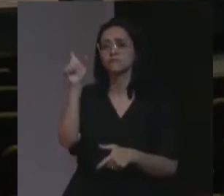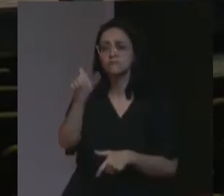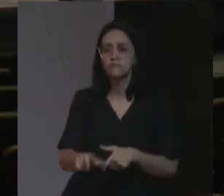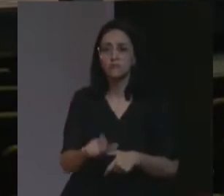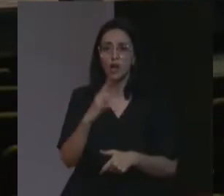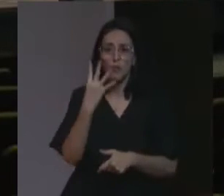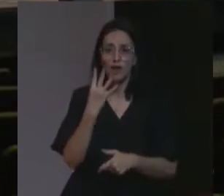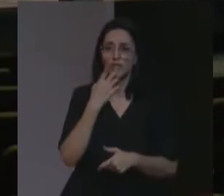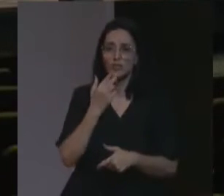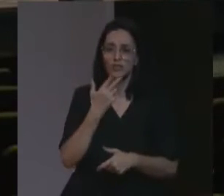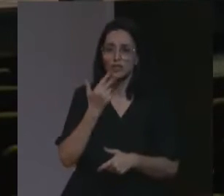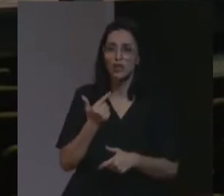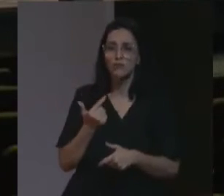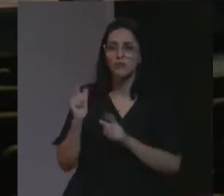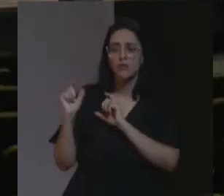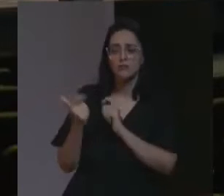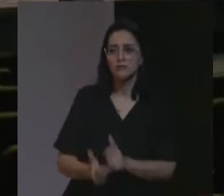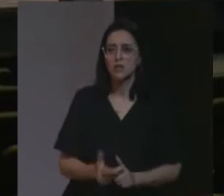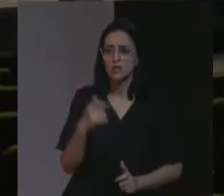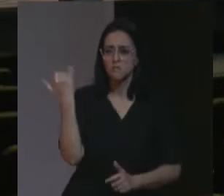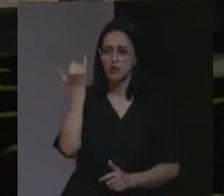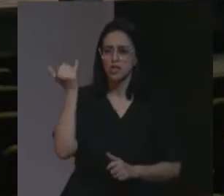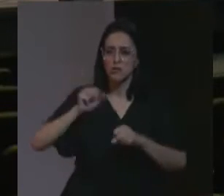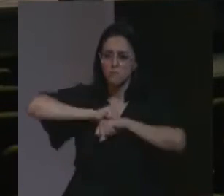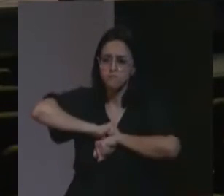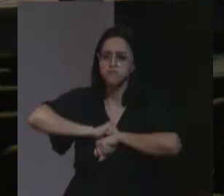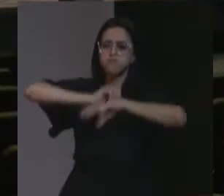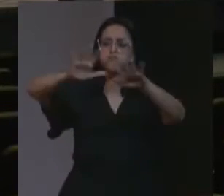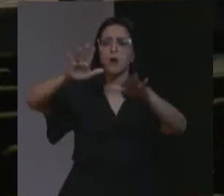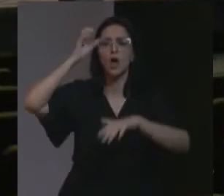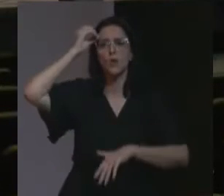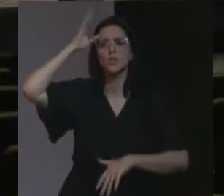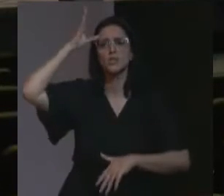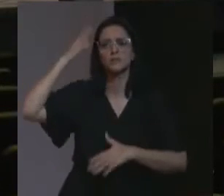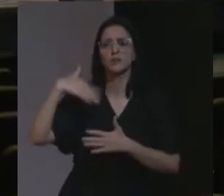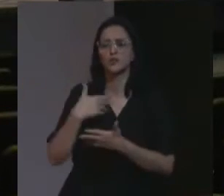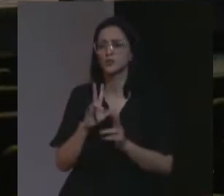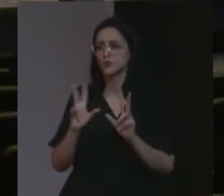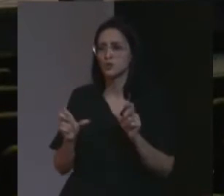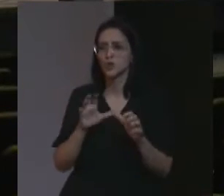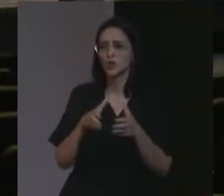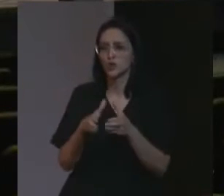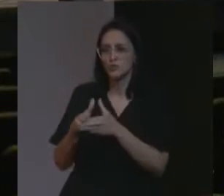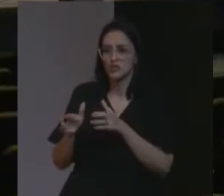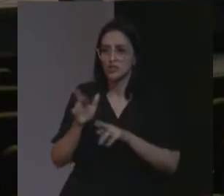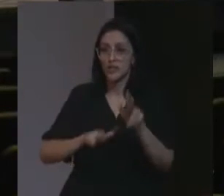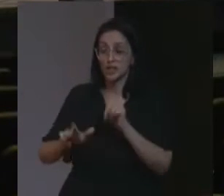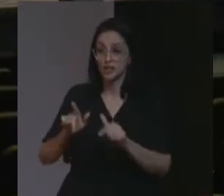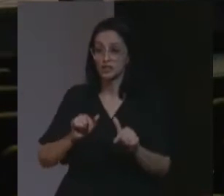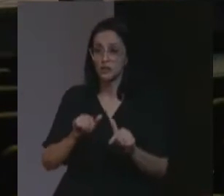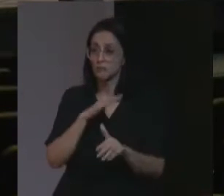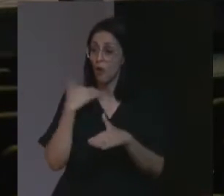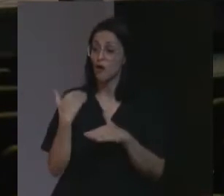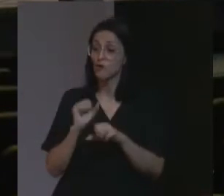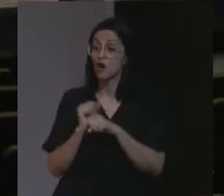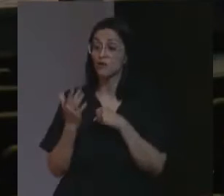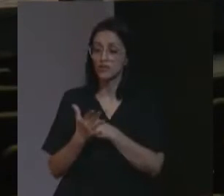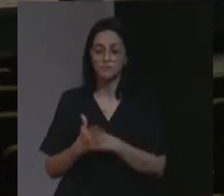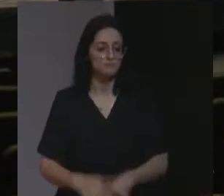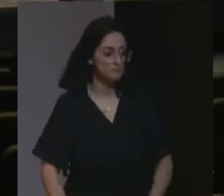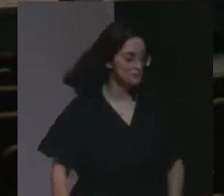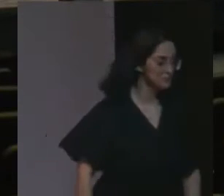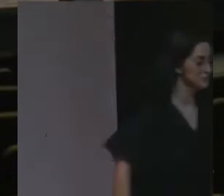tradicionais, importantíssimo, para disseminar, conhecimento, entre grupos diferentes, morreu, a deputada